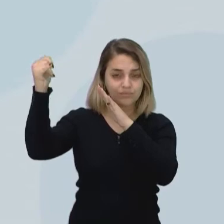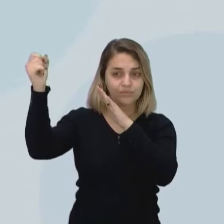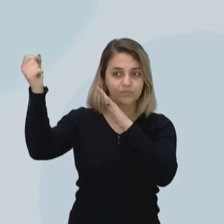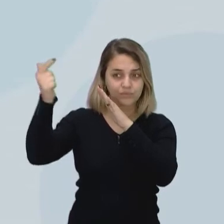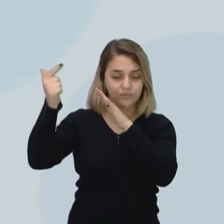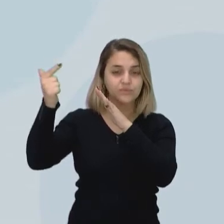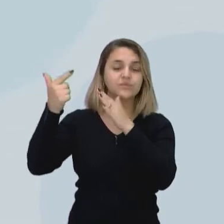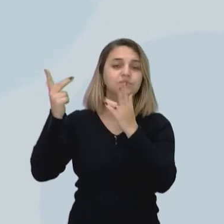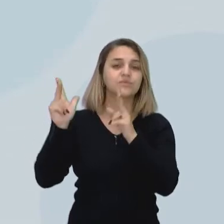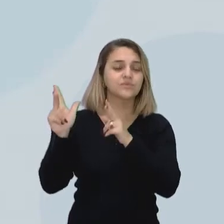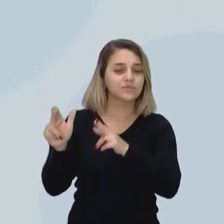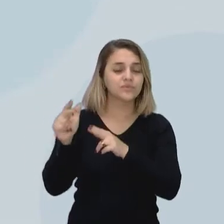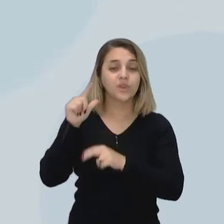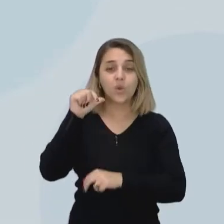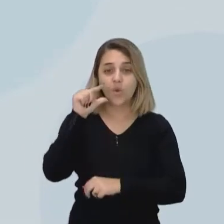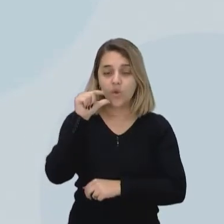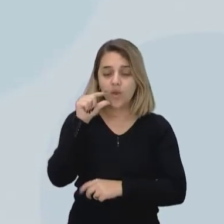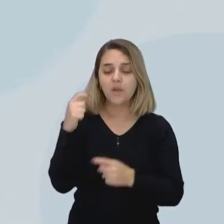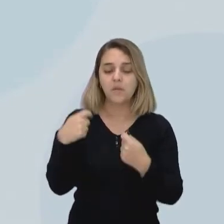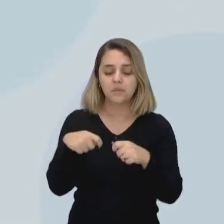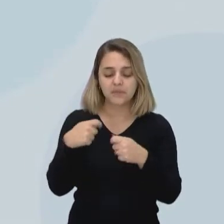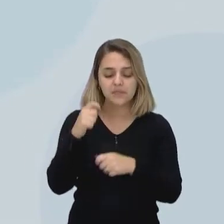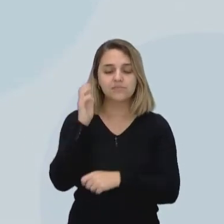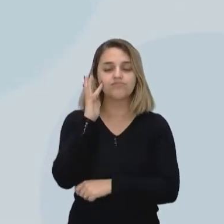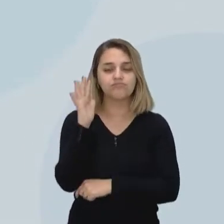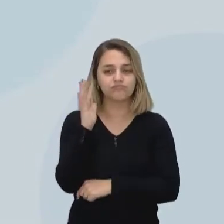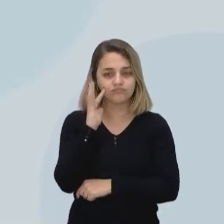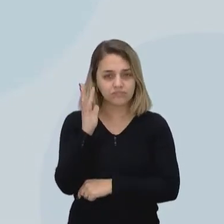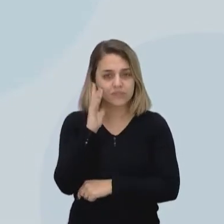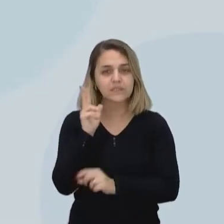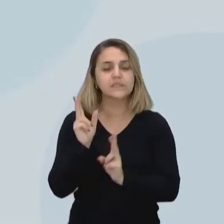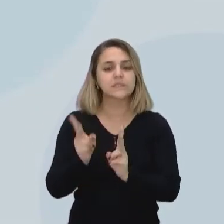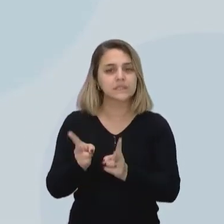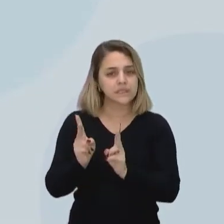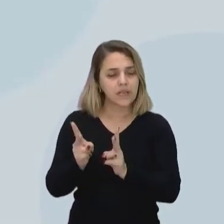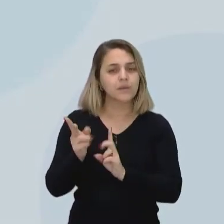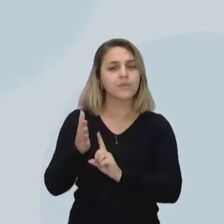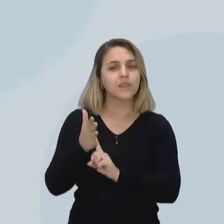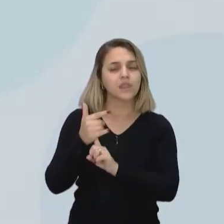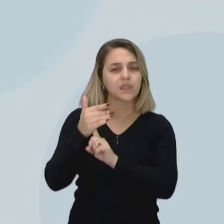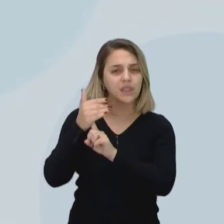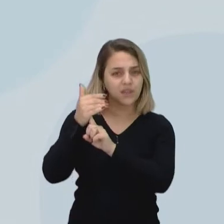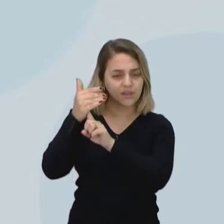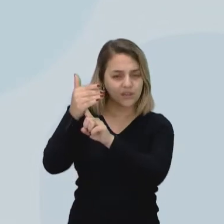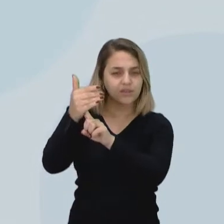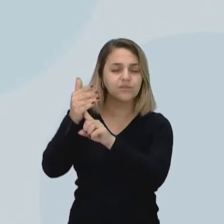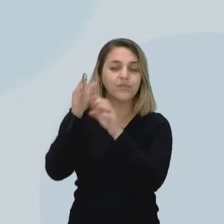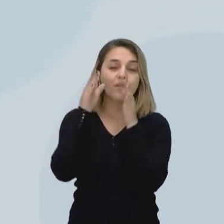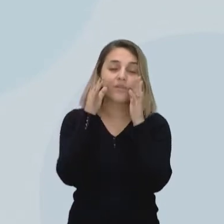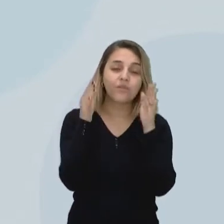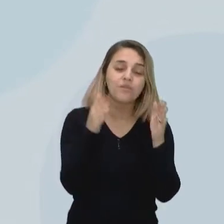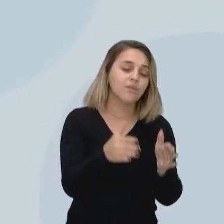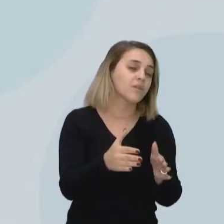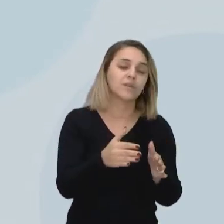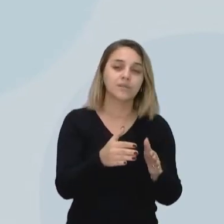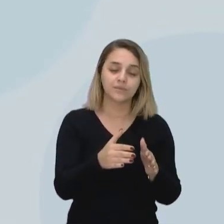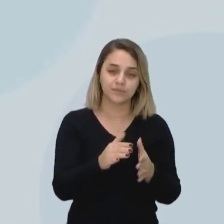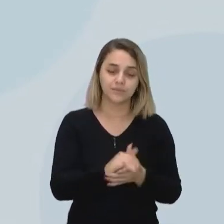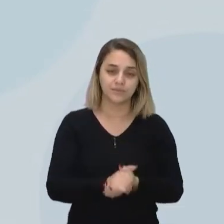é um tópico onde nós temos que estar sempre pensando em tecnologias que são voltadas para